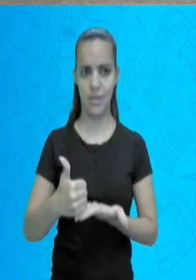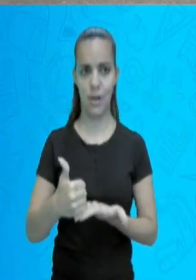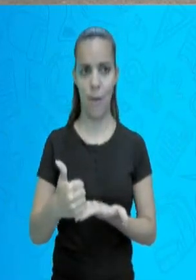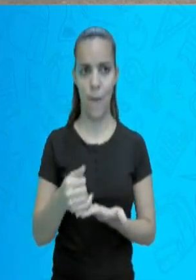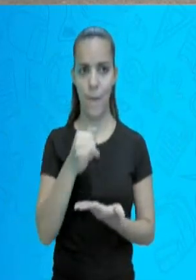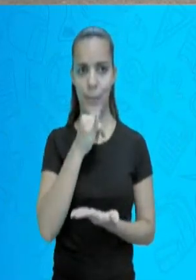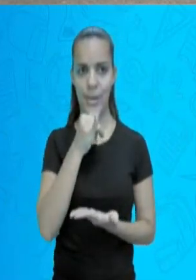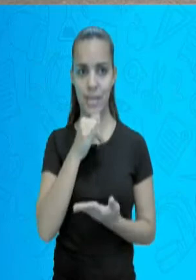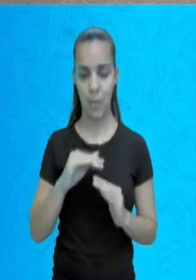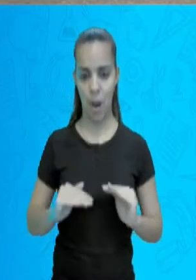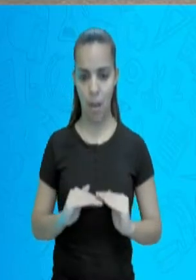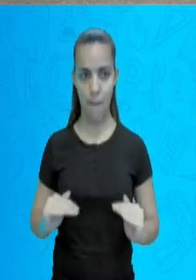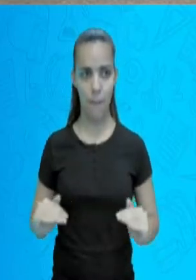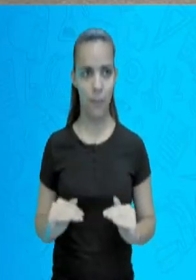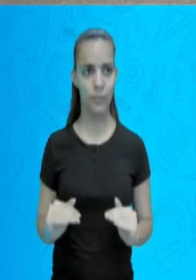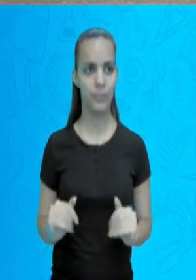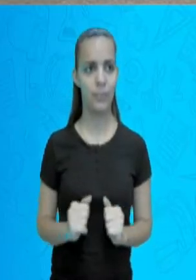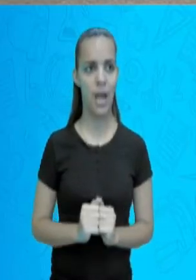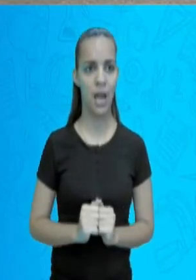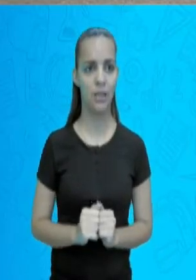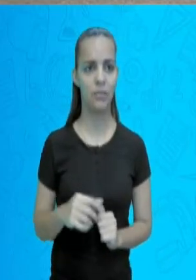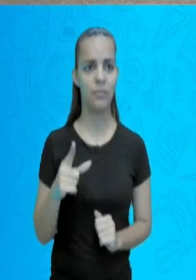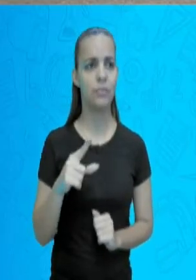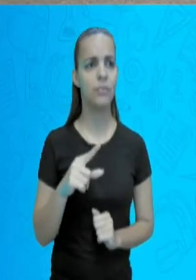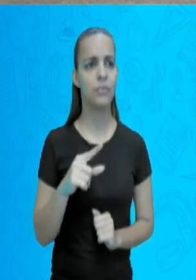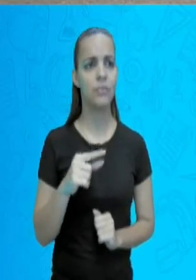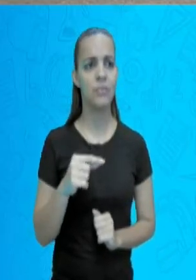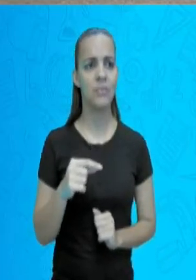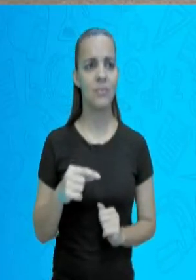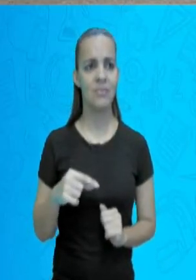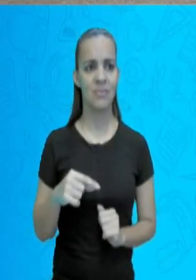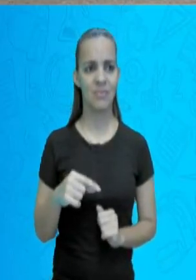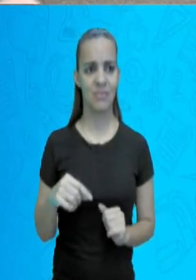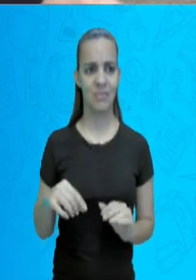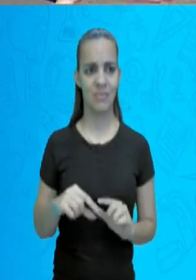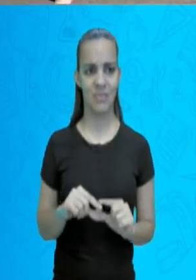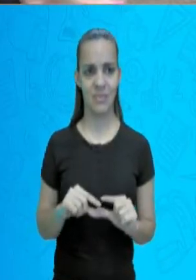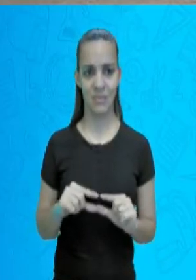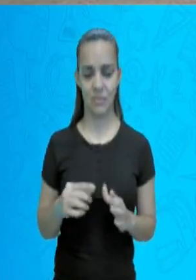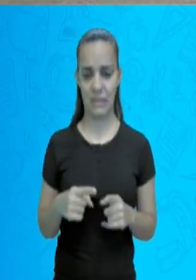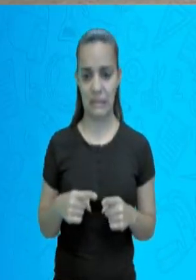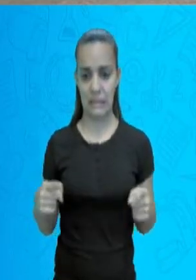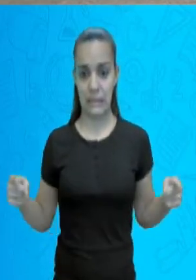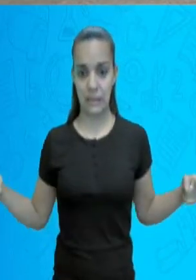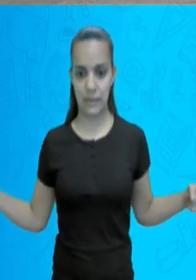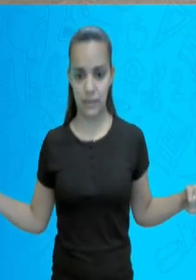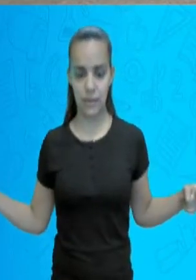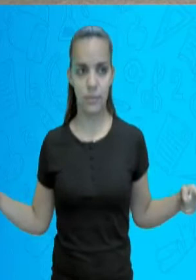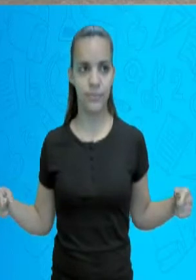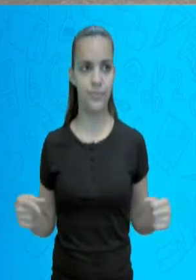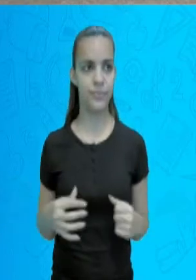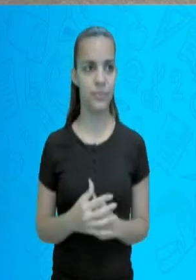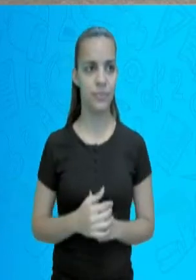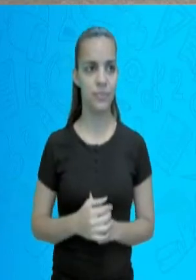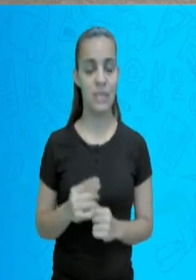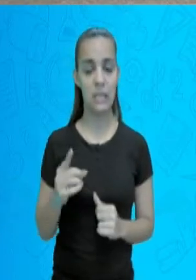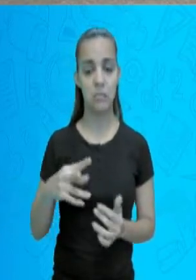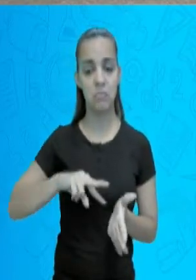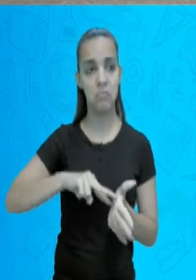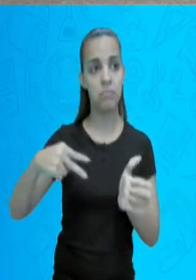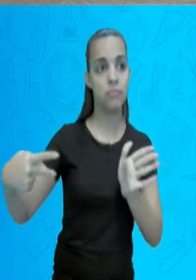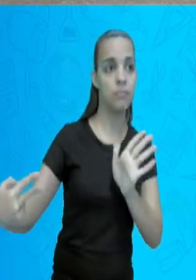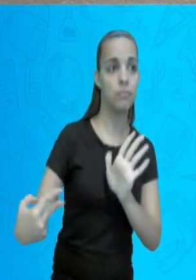pirâmide, olha aqui, a base, se ela é larga, significa que